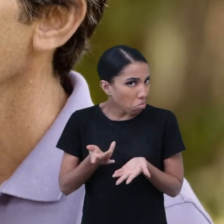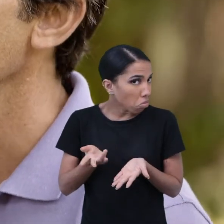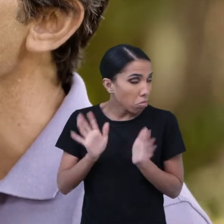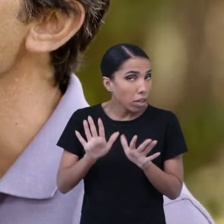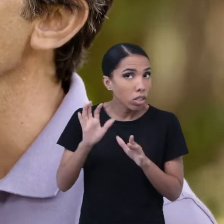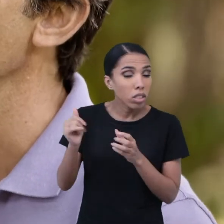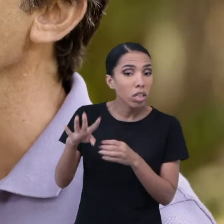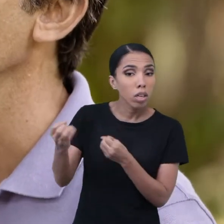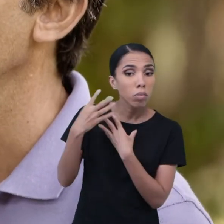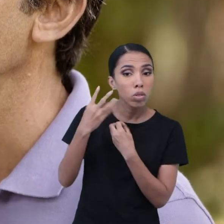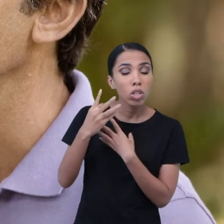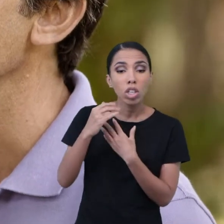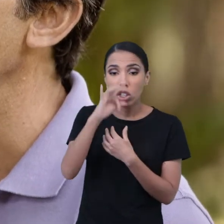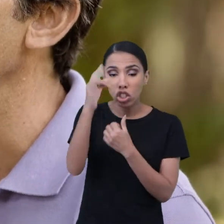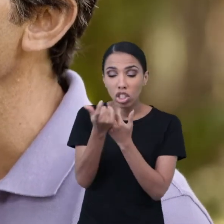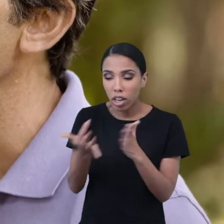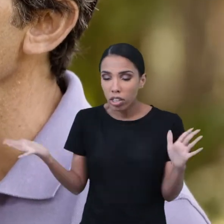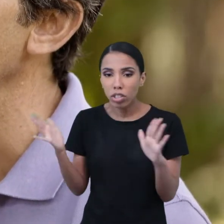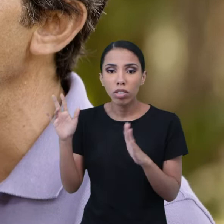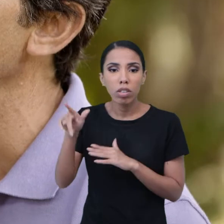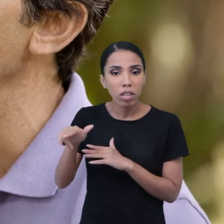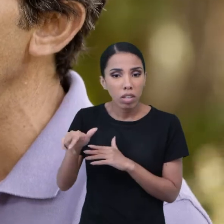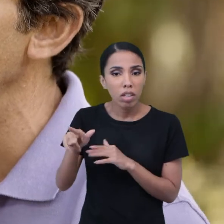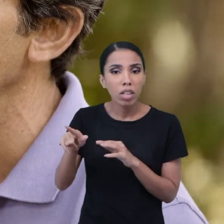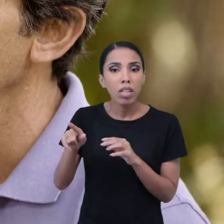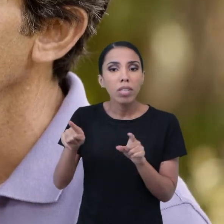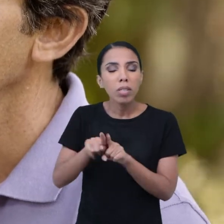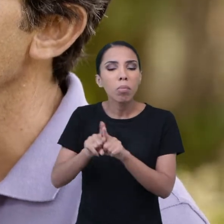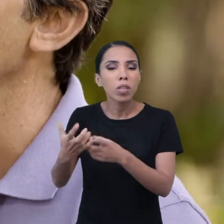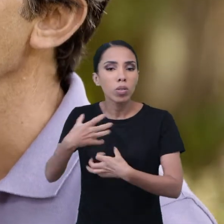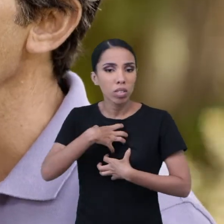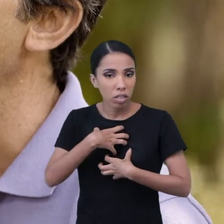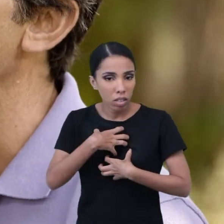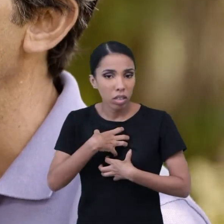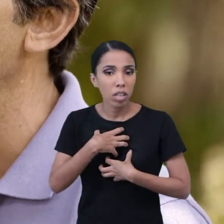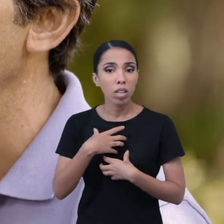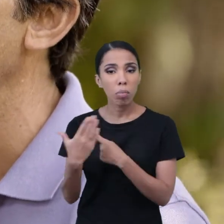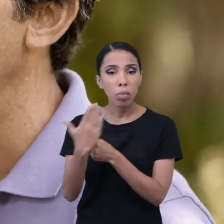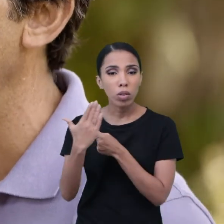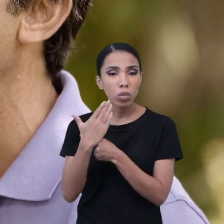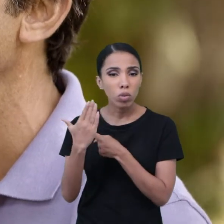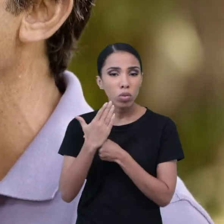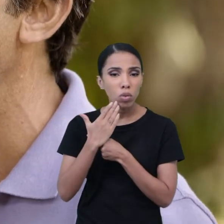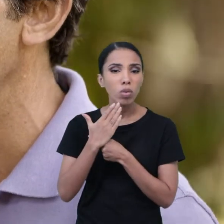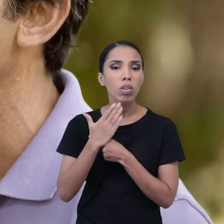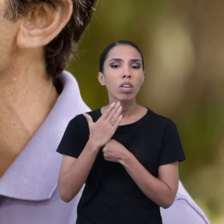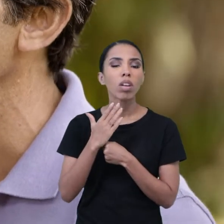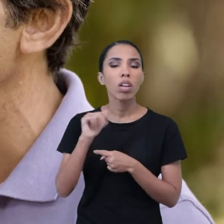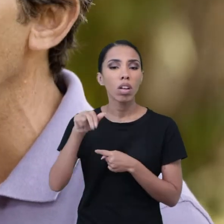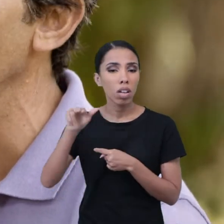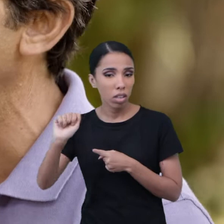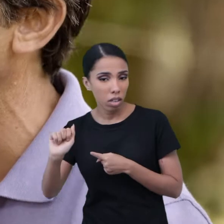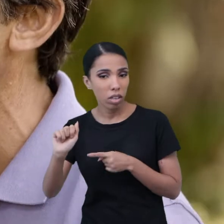irmão. Joaquim Leguia. E ambos me ensinaram que não existe somente o que alguém vê, mas também o que se sente. E isso me ajudou, de maneira